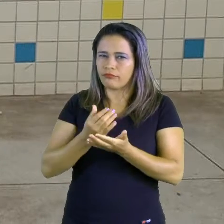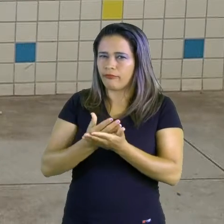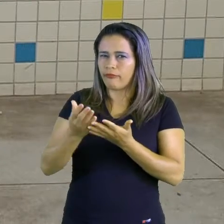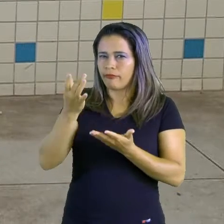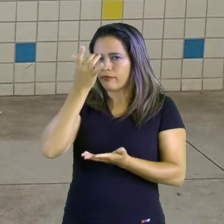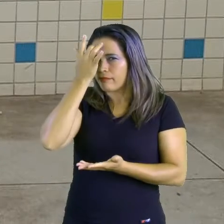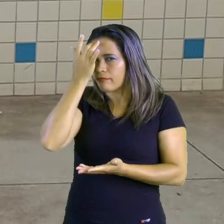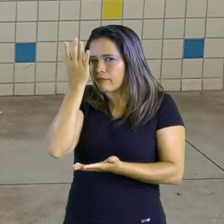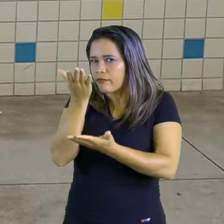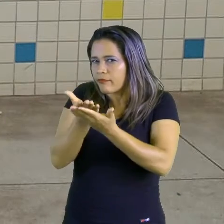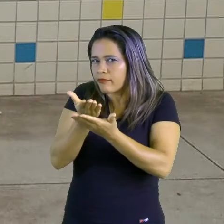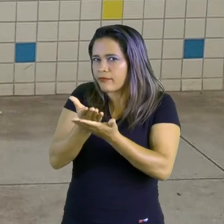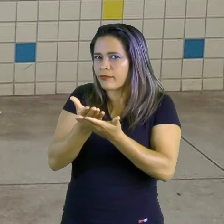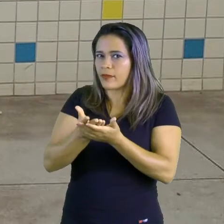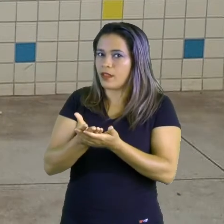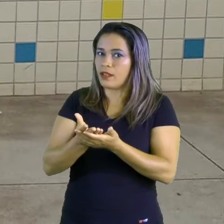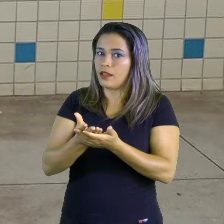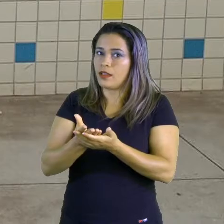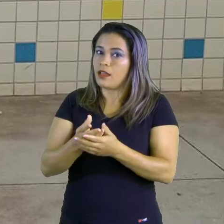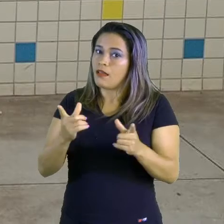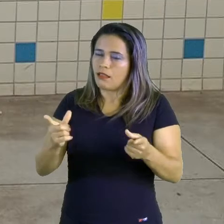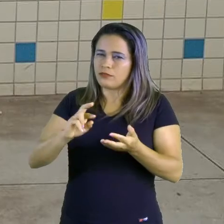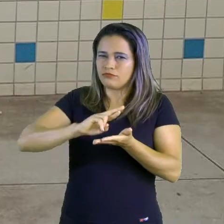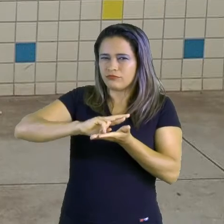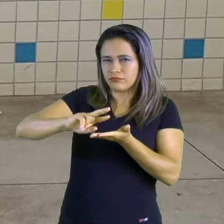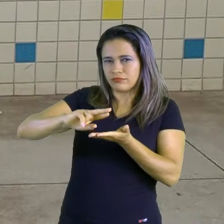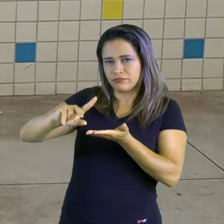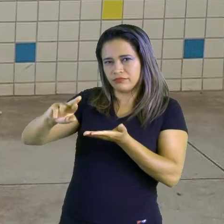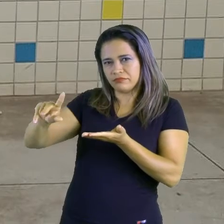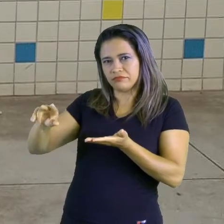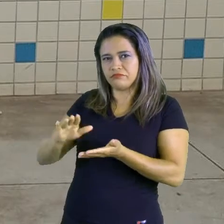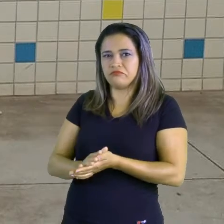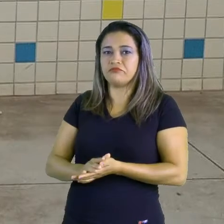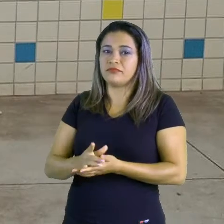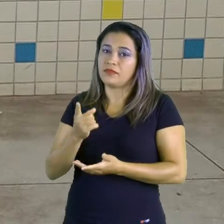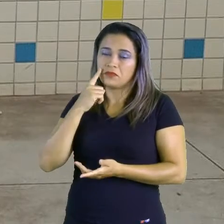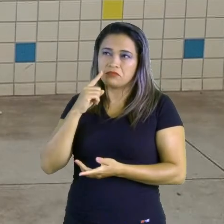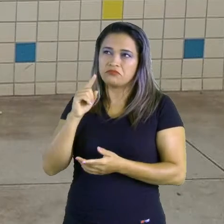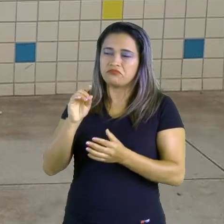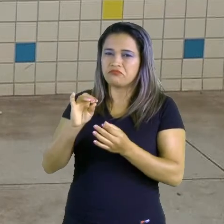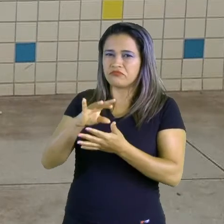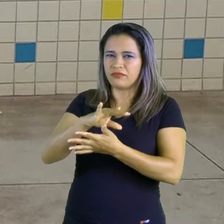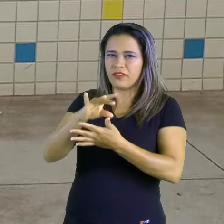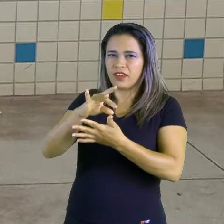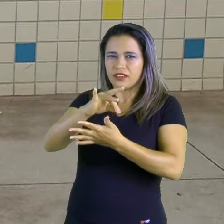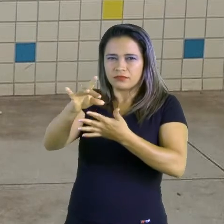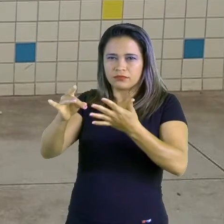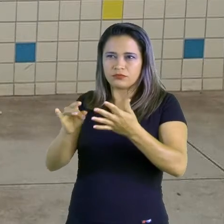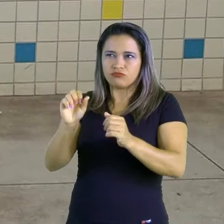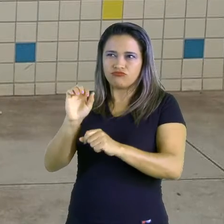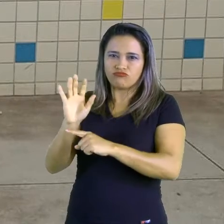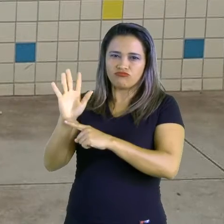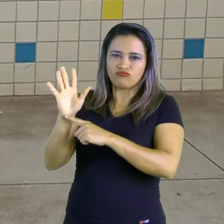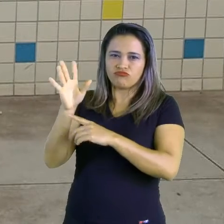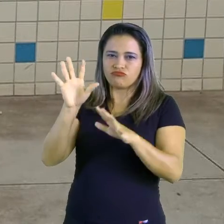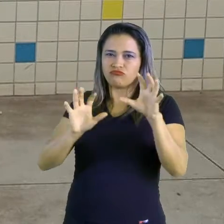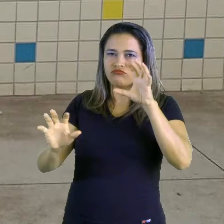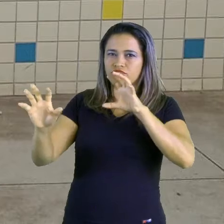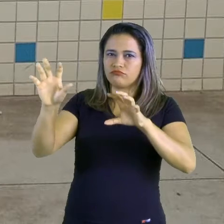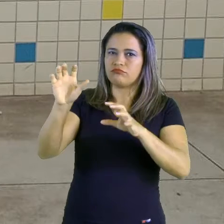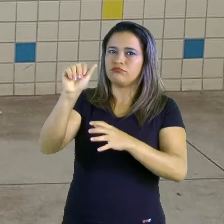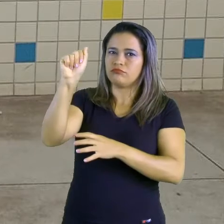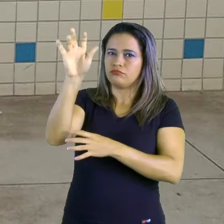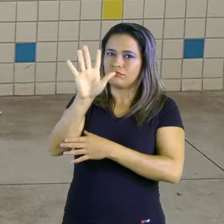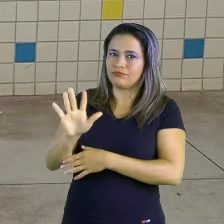Entretanto, existem diversas formas de regionalizar o continente asiático. Quais são as regiões que